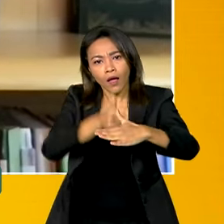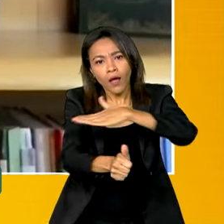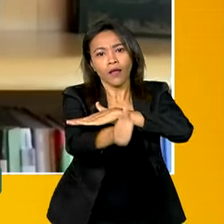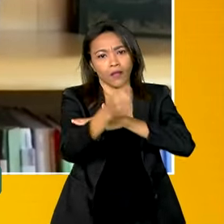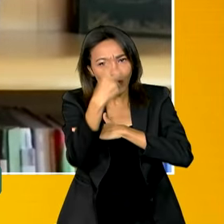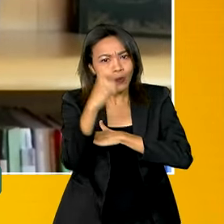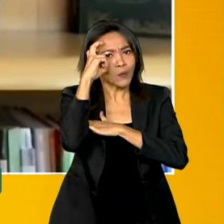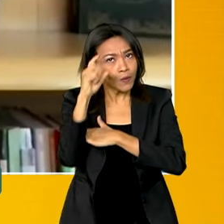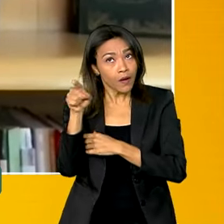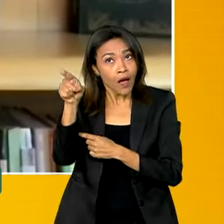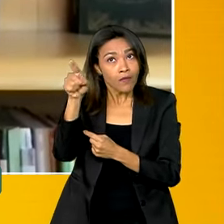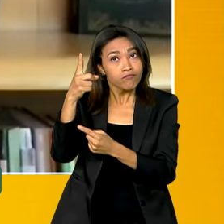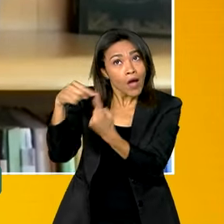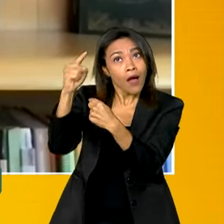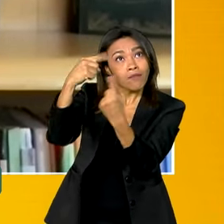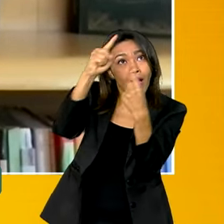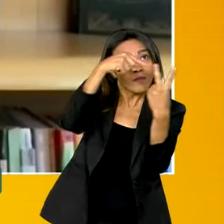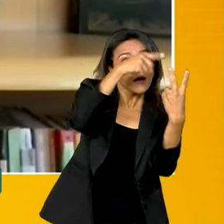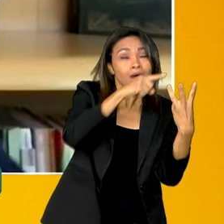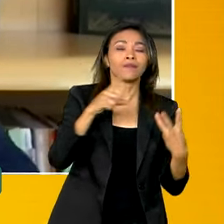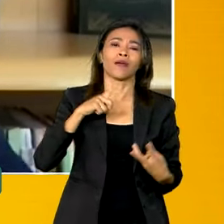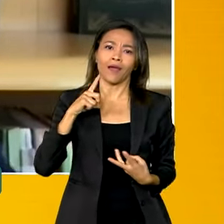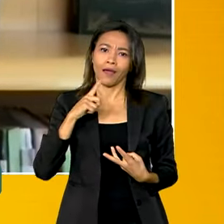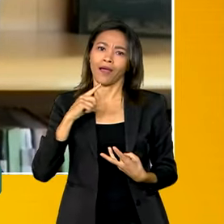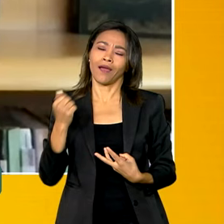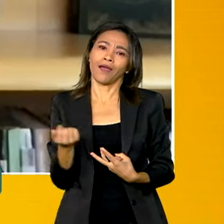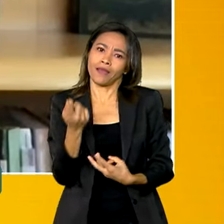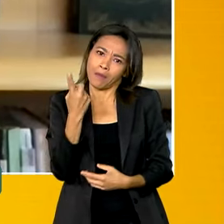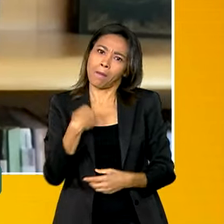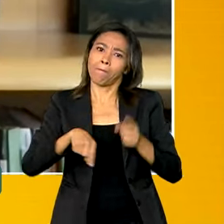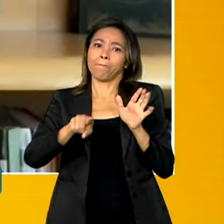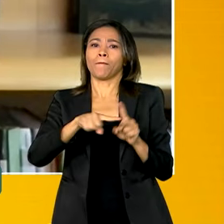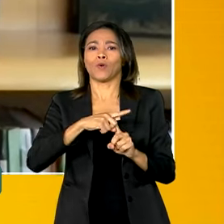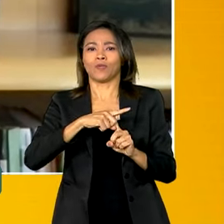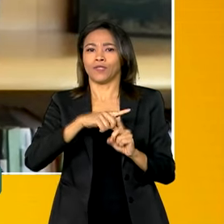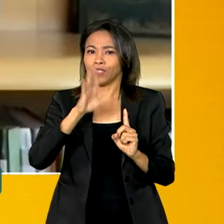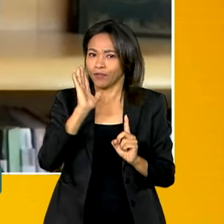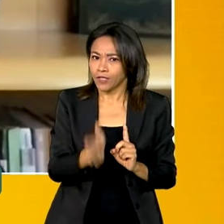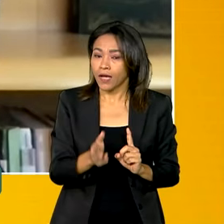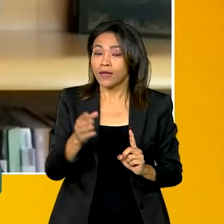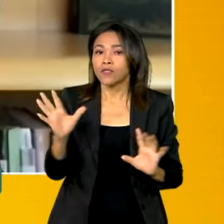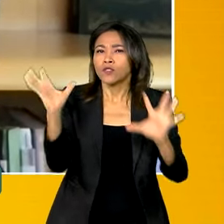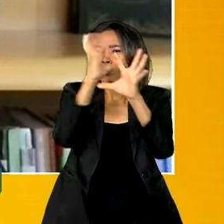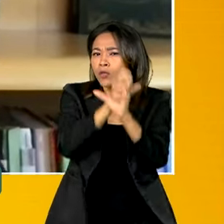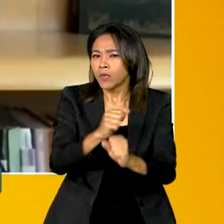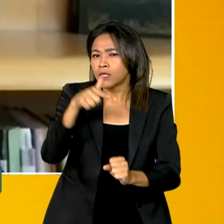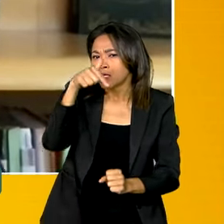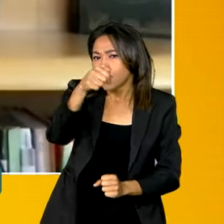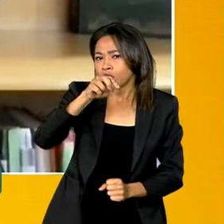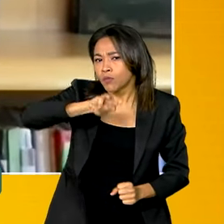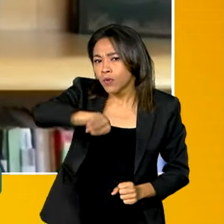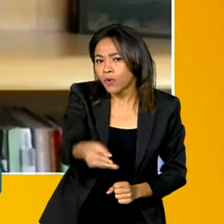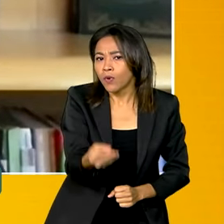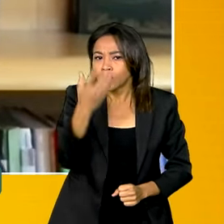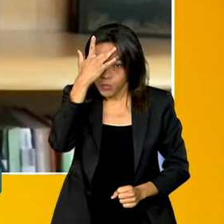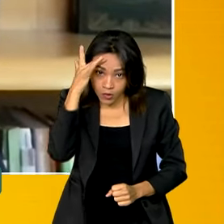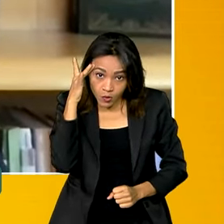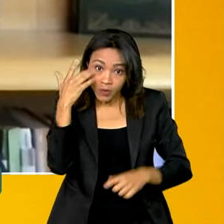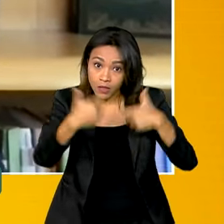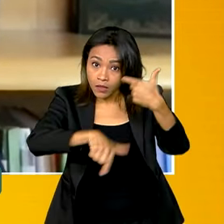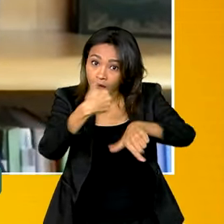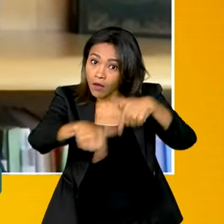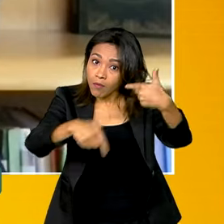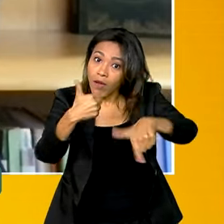sim, um retorno positivo economicamente. São cerca de 7 milhões de pessoas que trabalham no